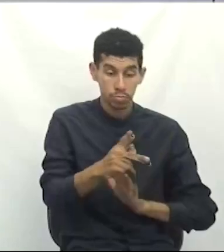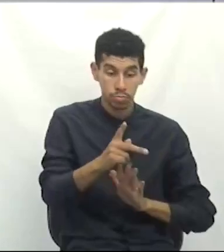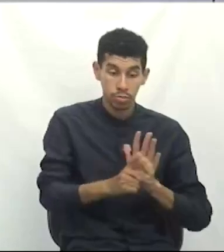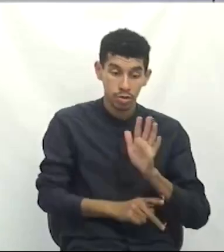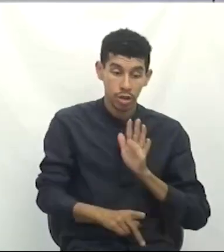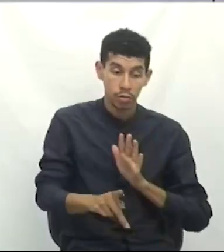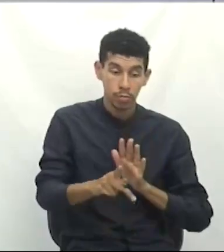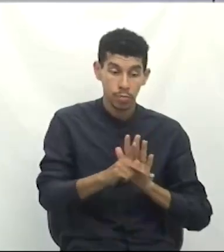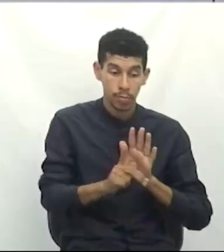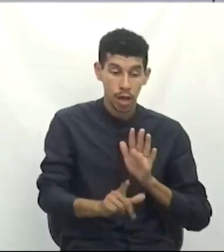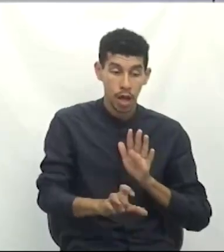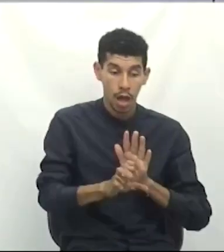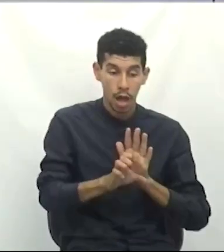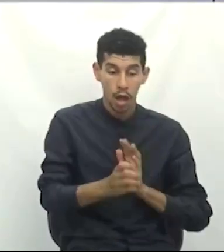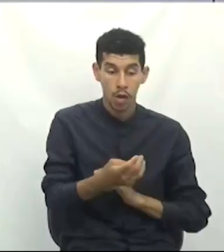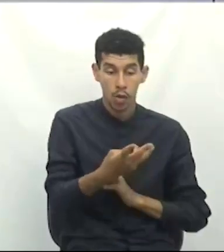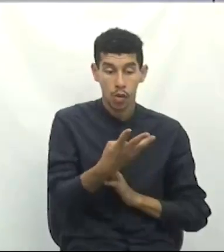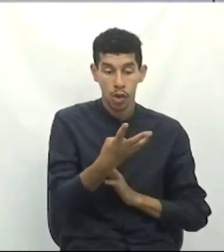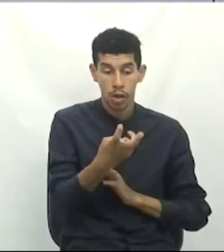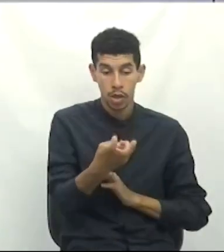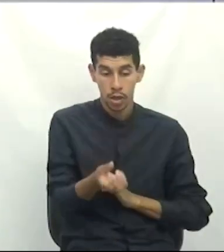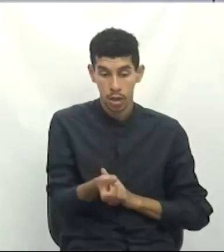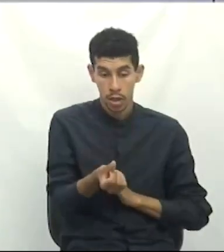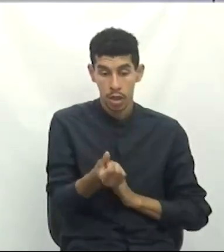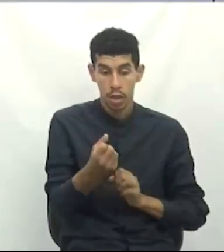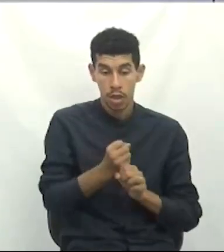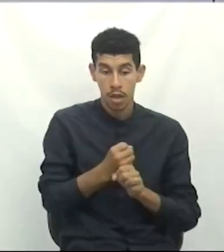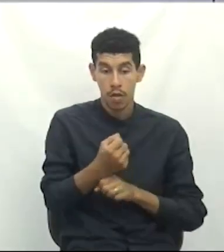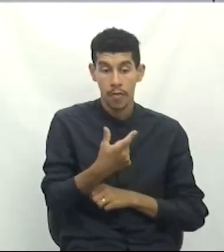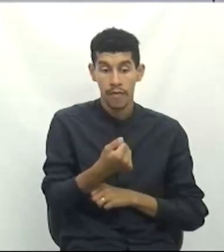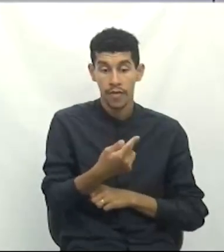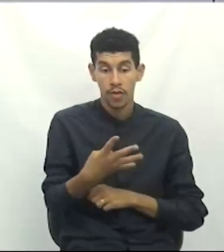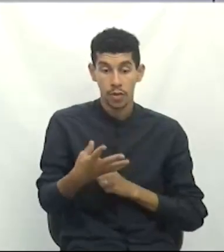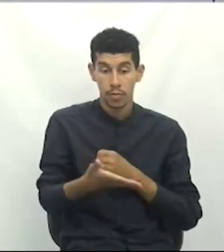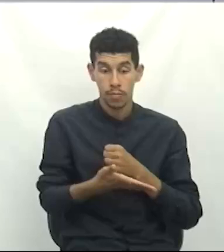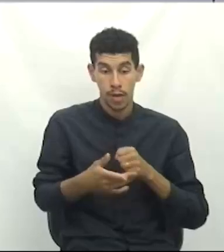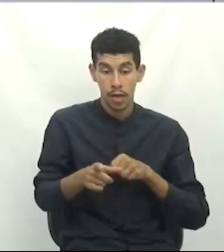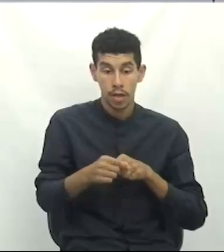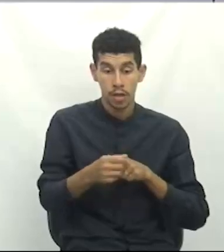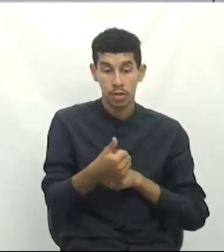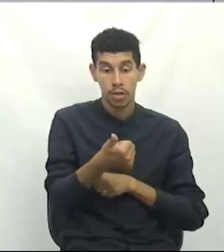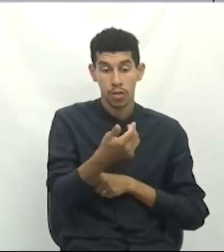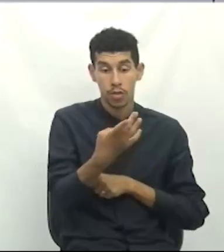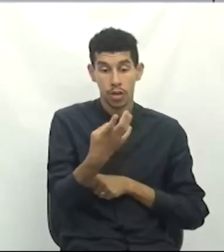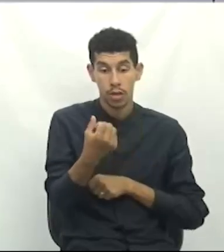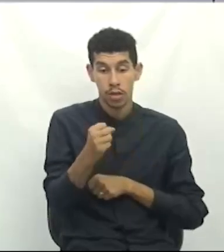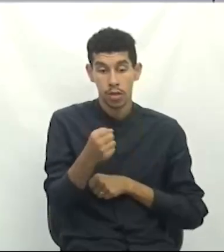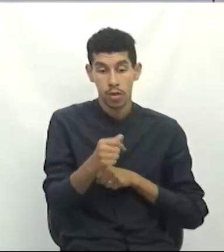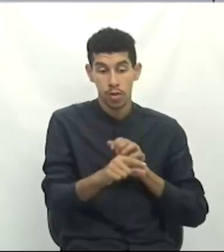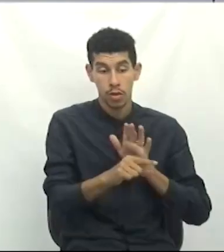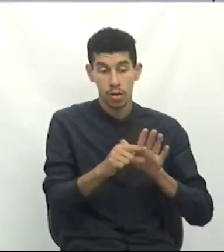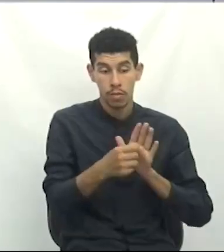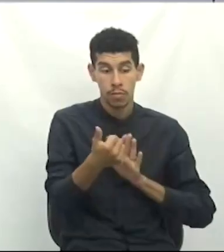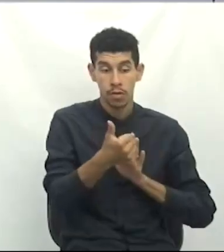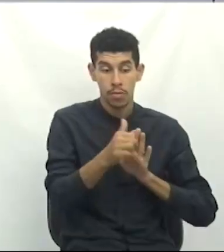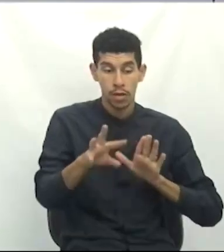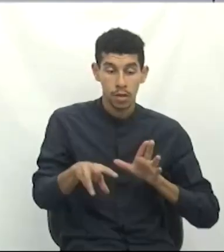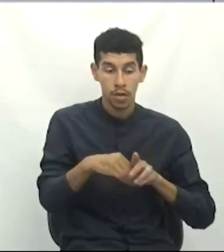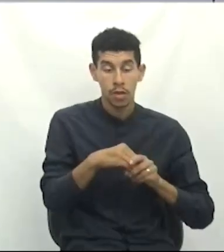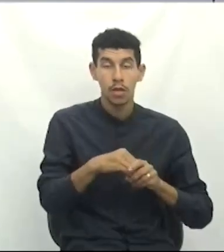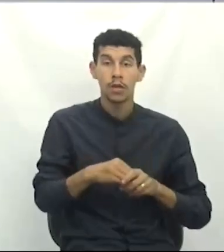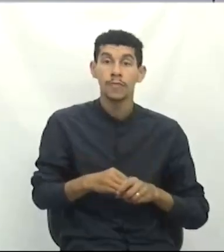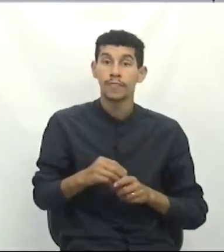de lei PE 462024, com base no artigo 148, inciso 1º do Regimento Interno.